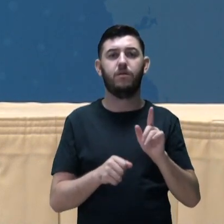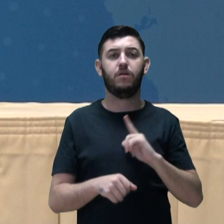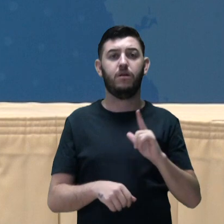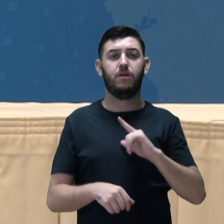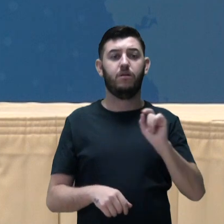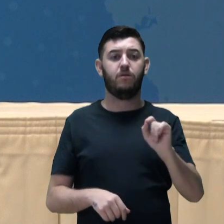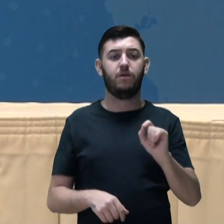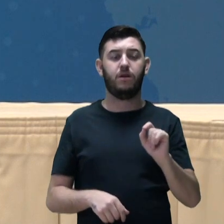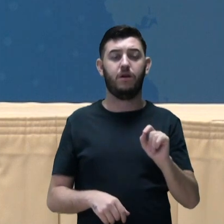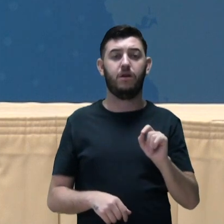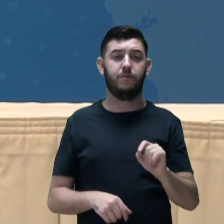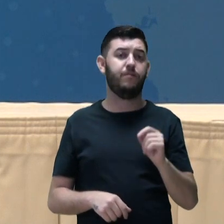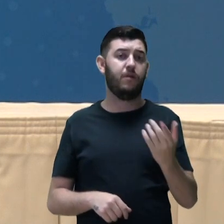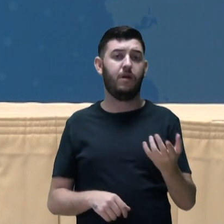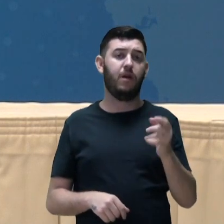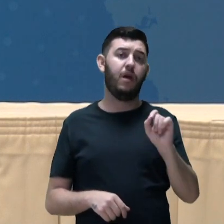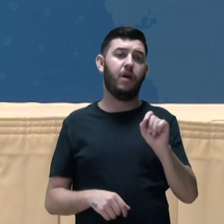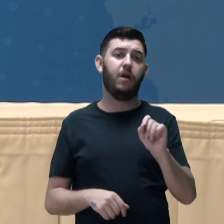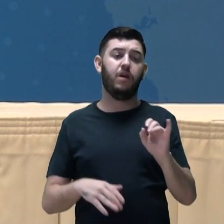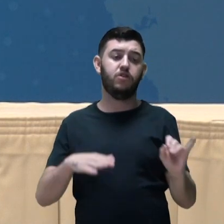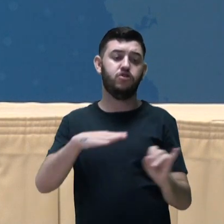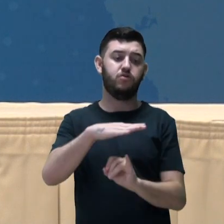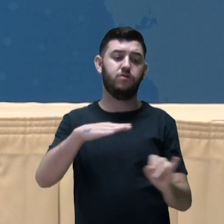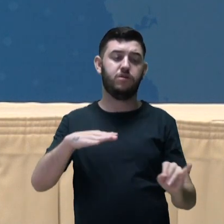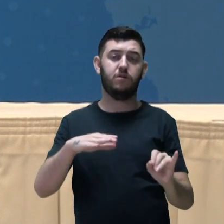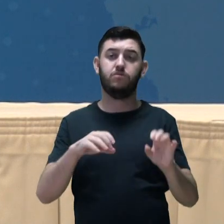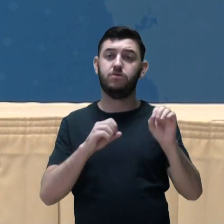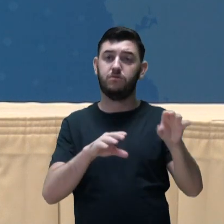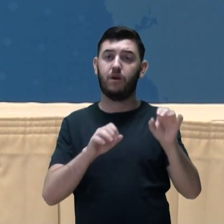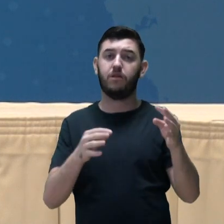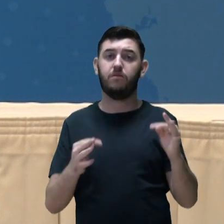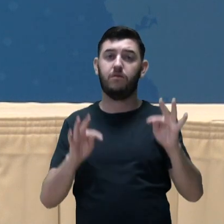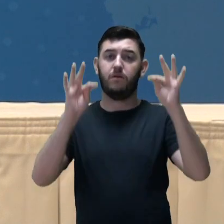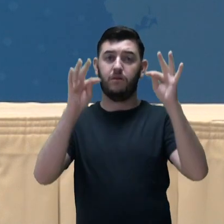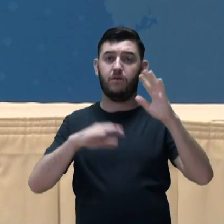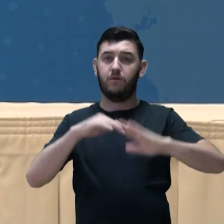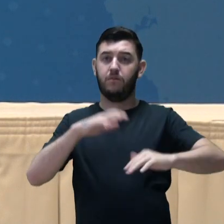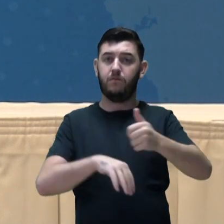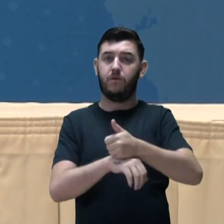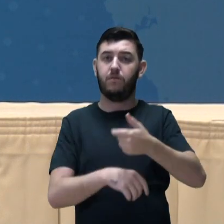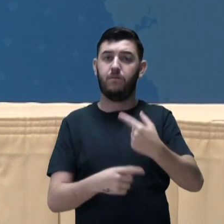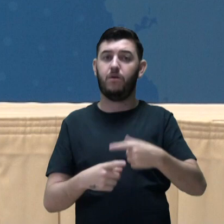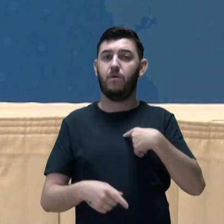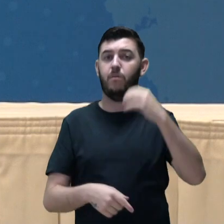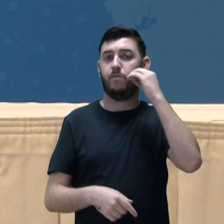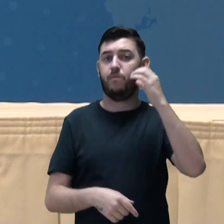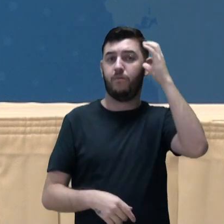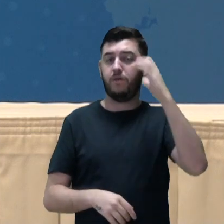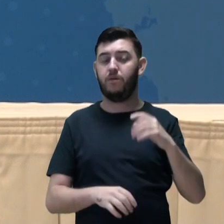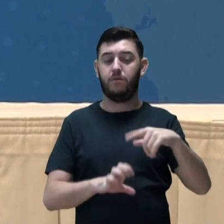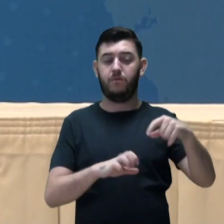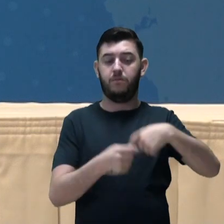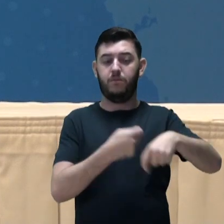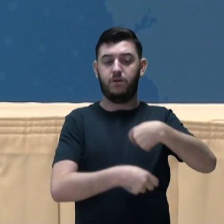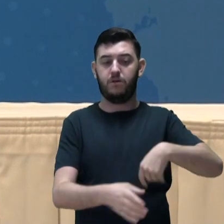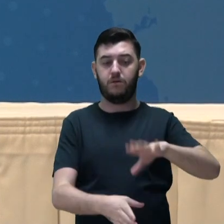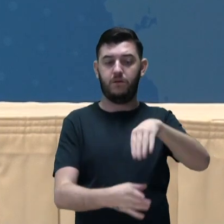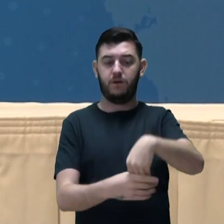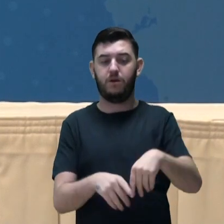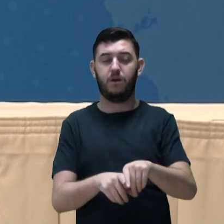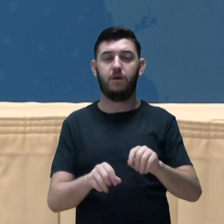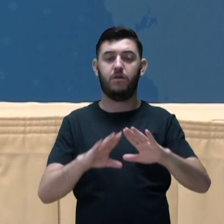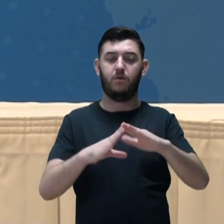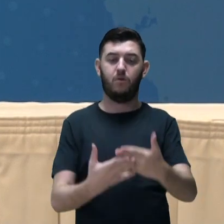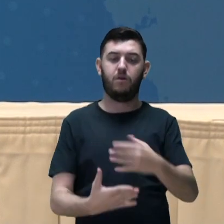instituições de educação profissional e tecnológica, ou seja, por que levar conhecimento sobre empreendedorismo a partir das instituições de educação